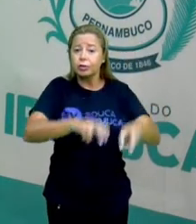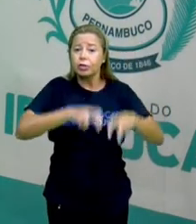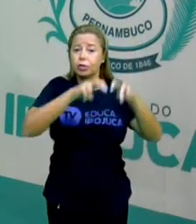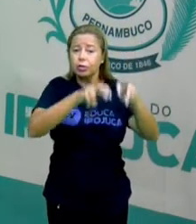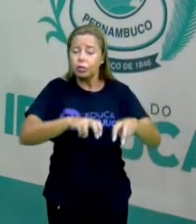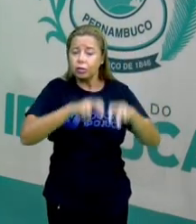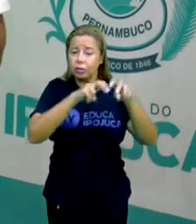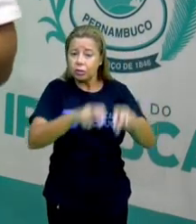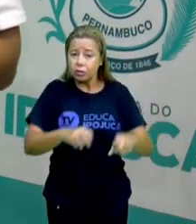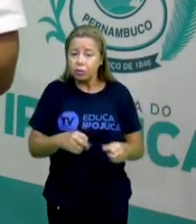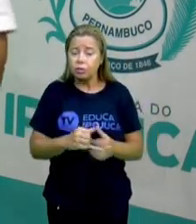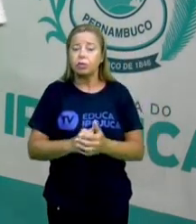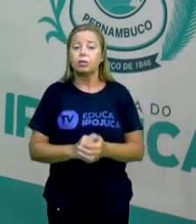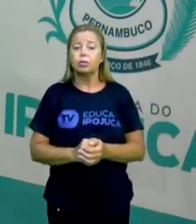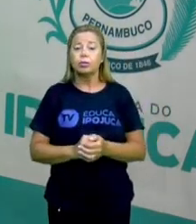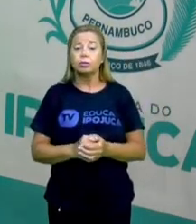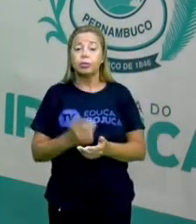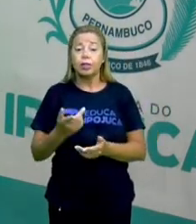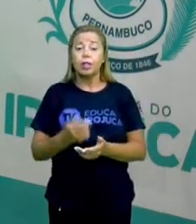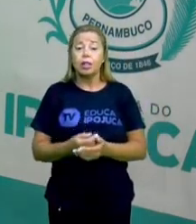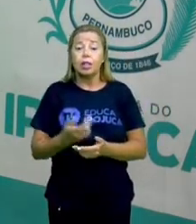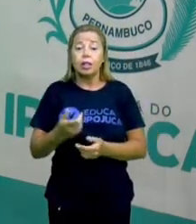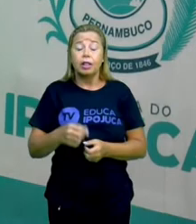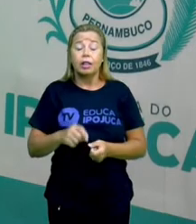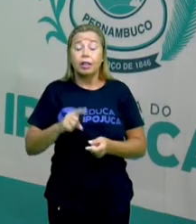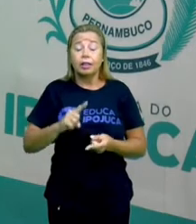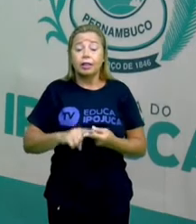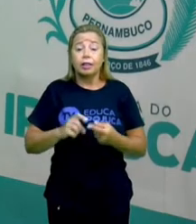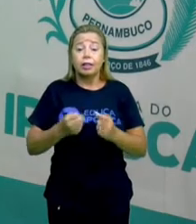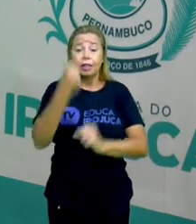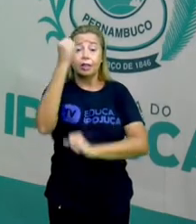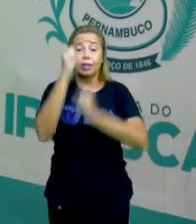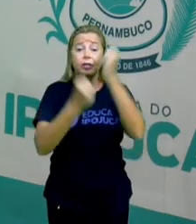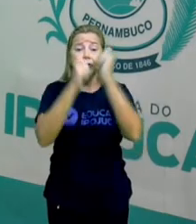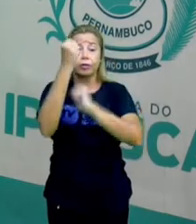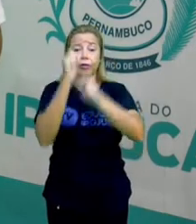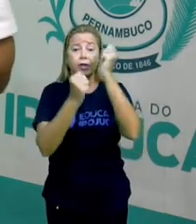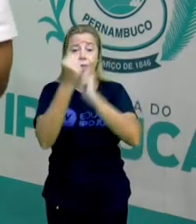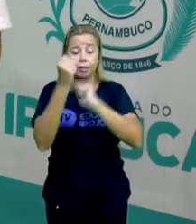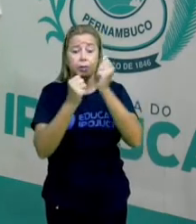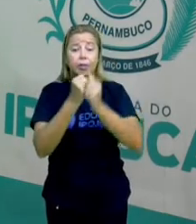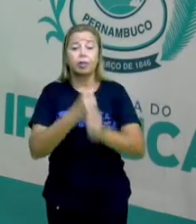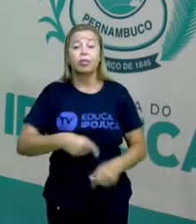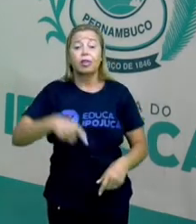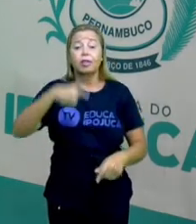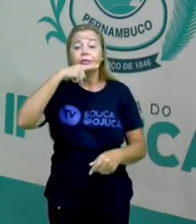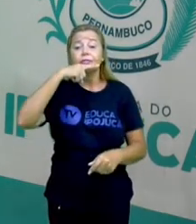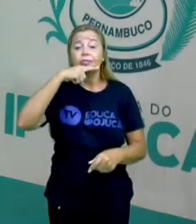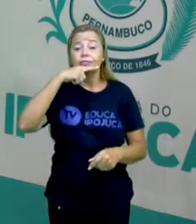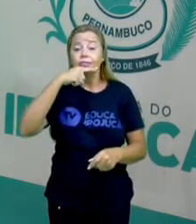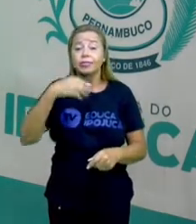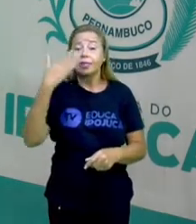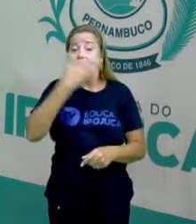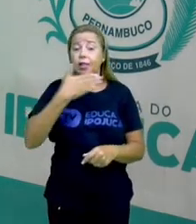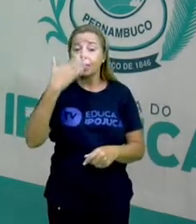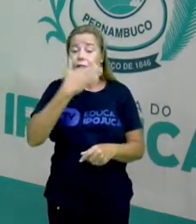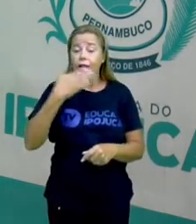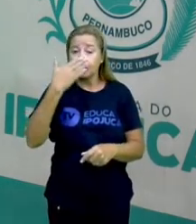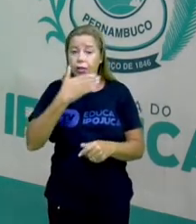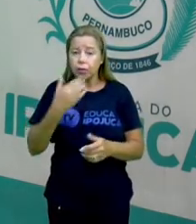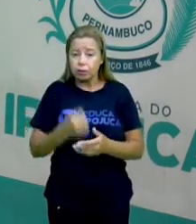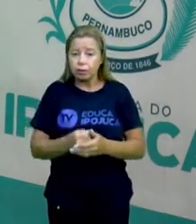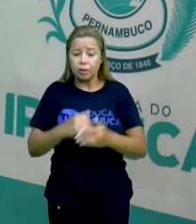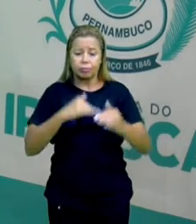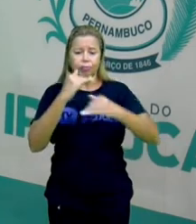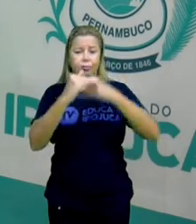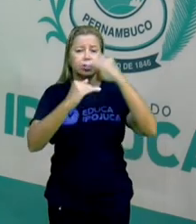abrangência do que se refere à usina açucareira, que é um dos principais também processos de desenvolvimento financeiro